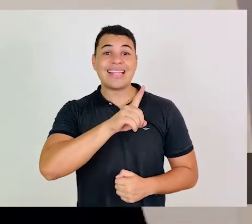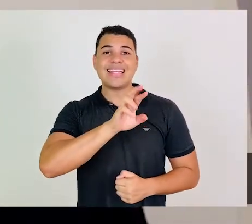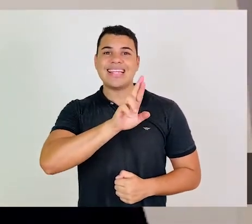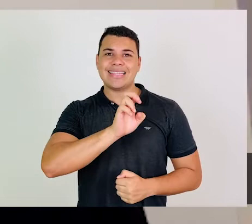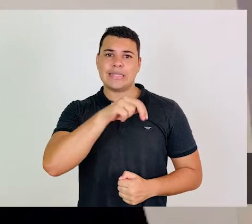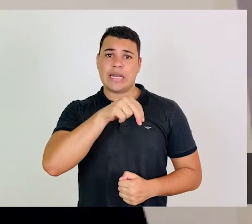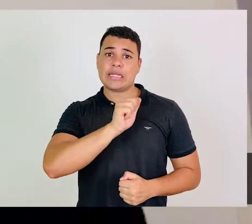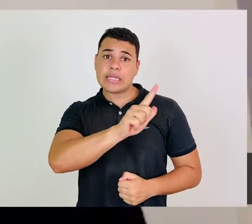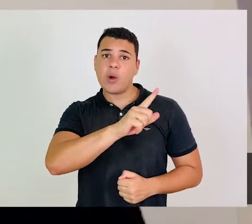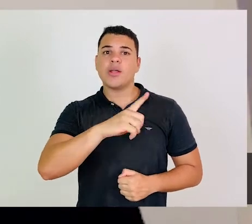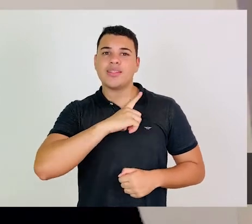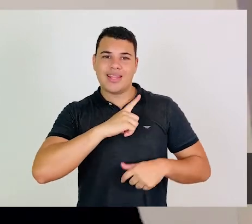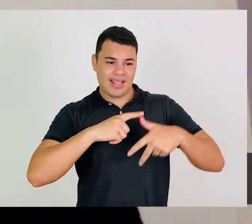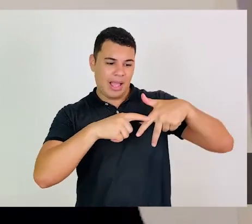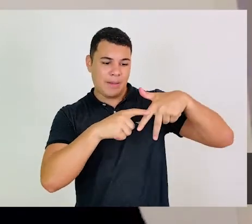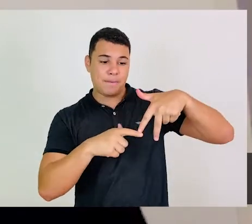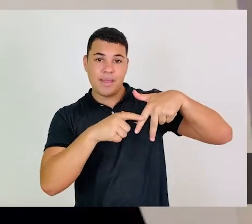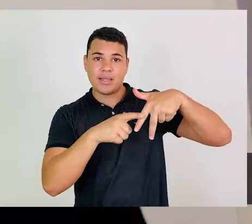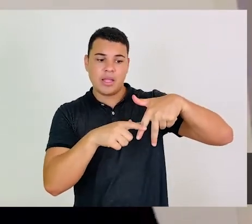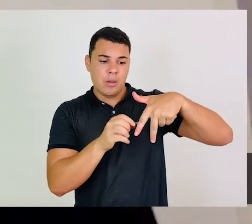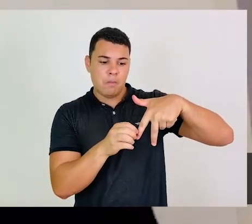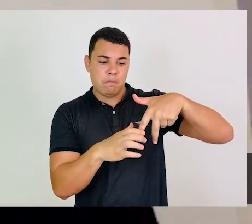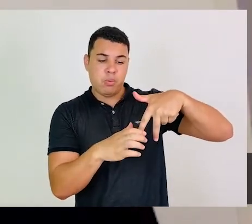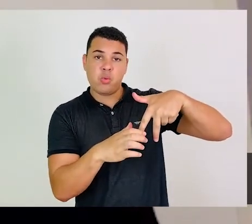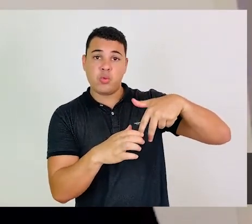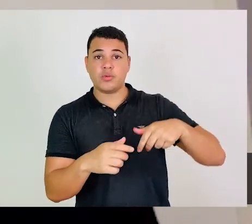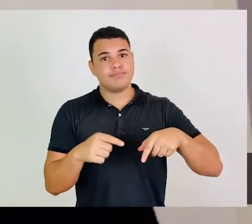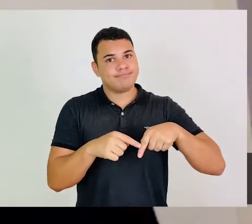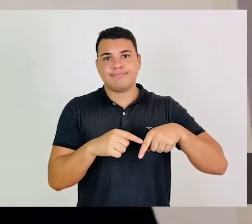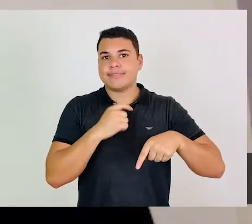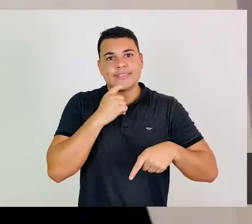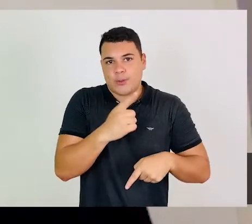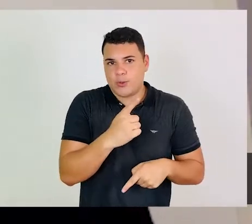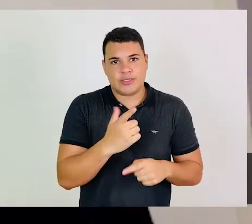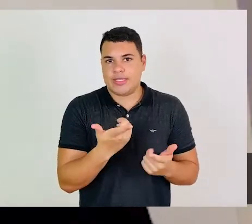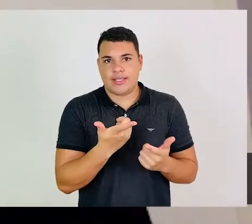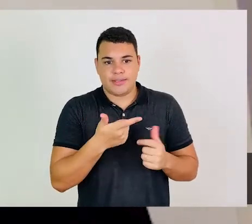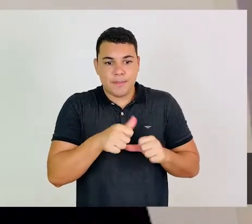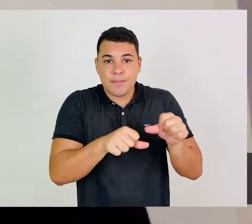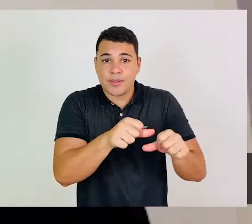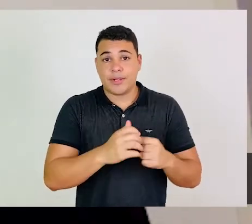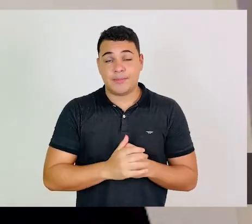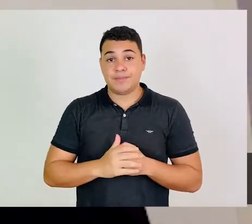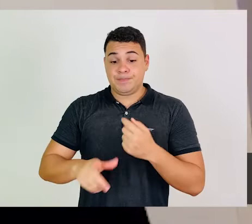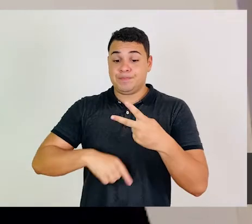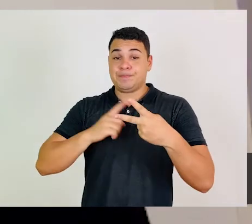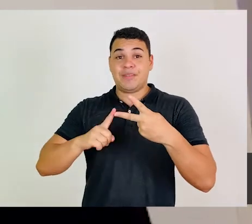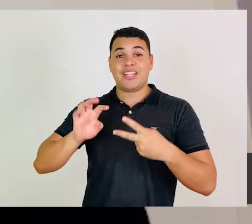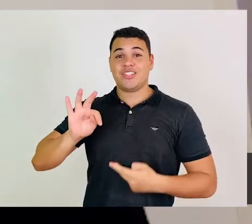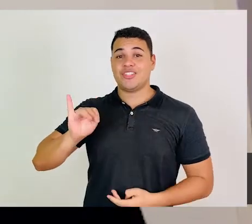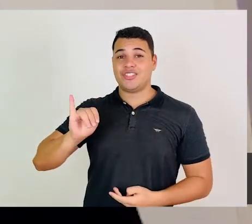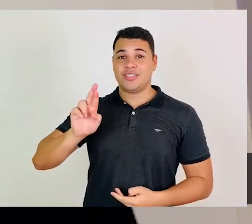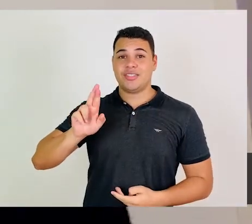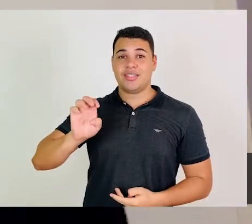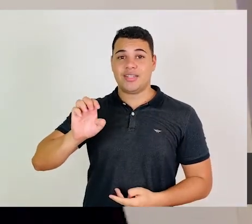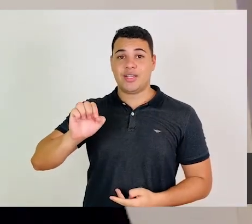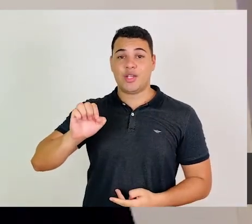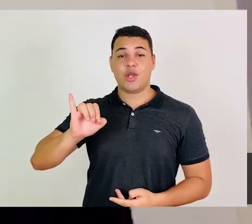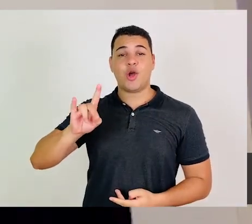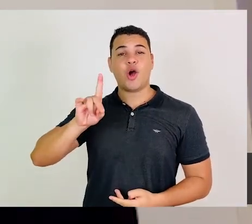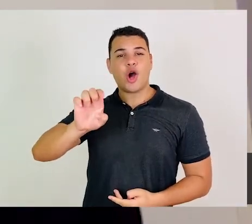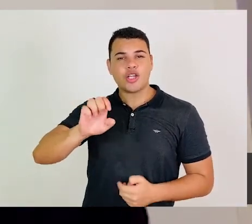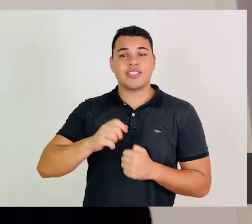adrenal, como a insuficiência adrenal e a tireoidite, elas tendem a ser permanentes. No caso da adrenal, ocorre